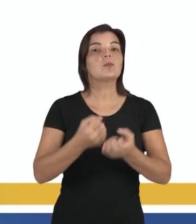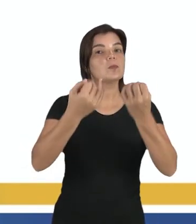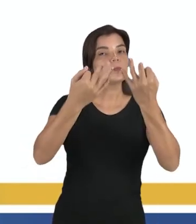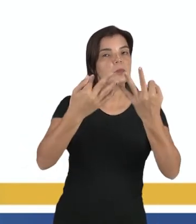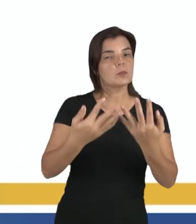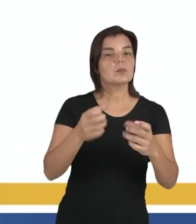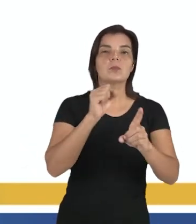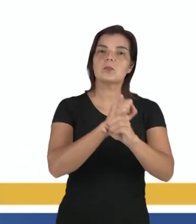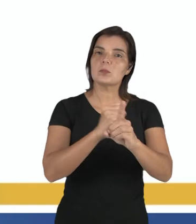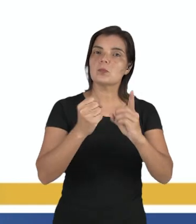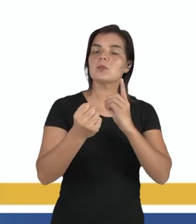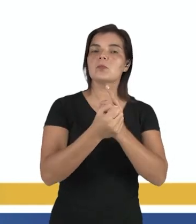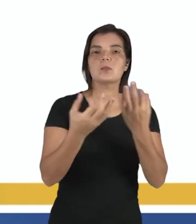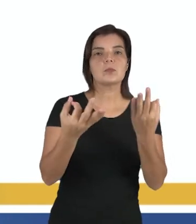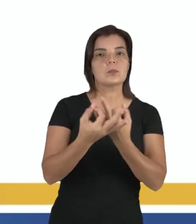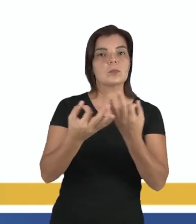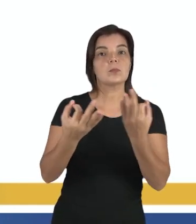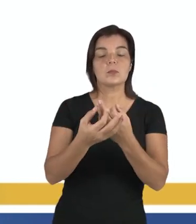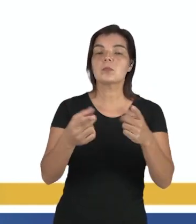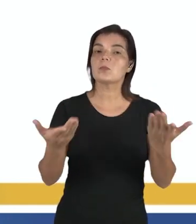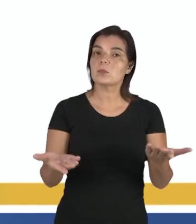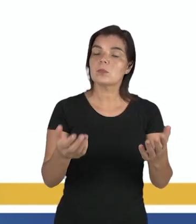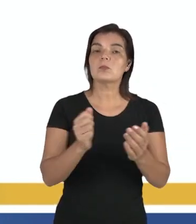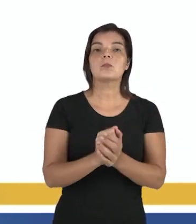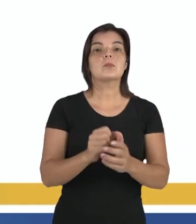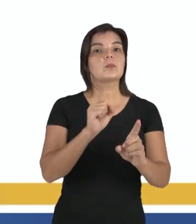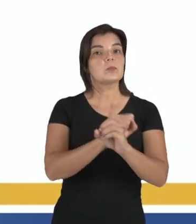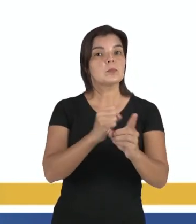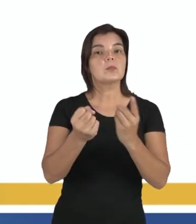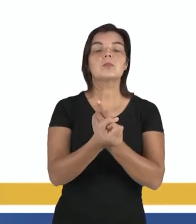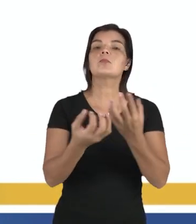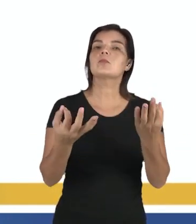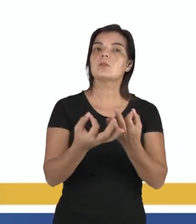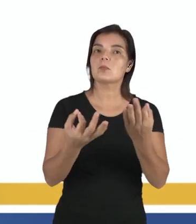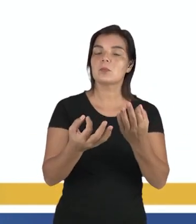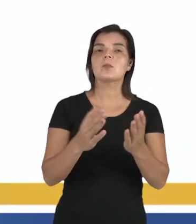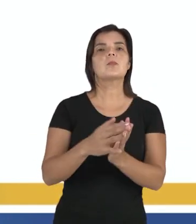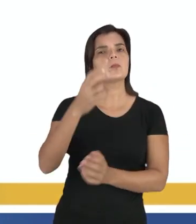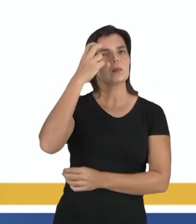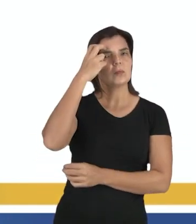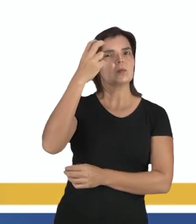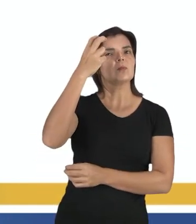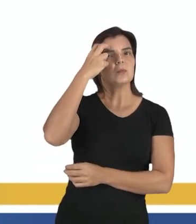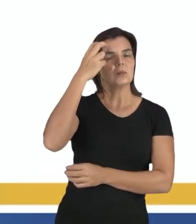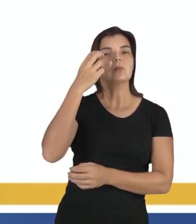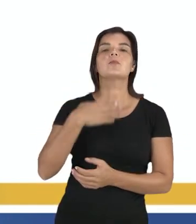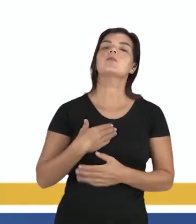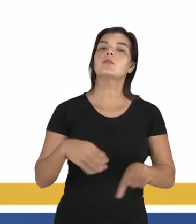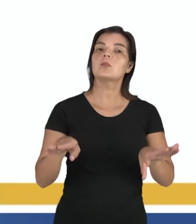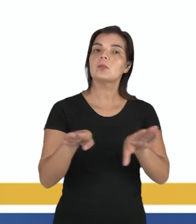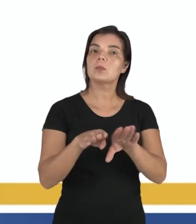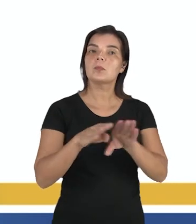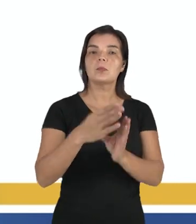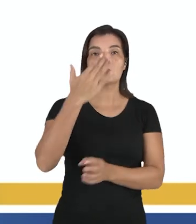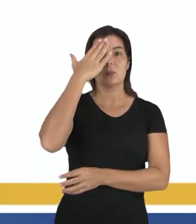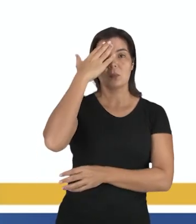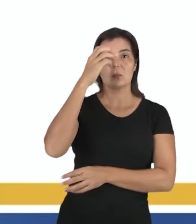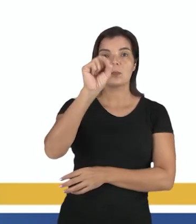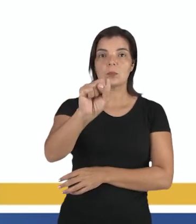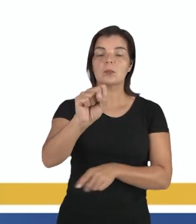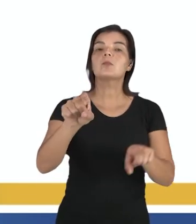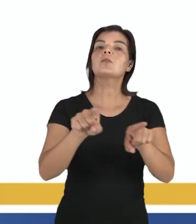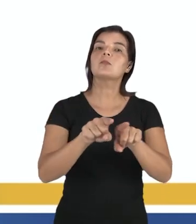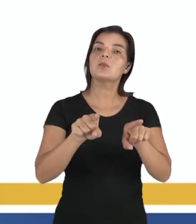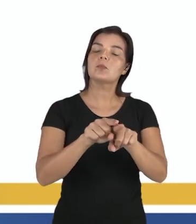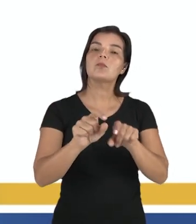concebe uma sociedade perfeita, e nessa sociedade perfeita, há sábios na casa de Salomão, que detêm o conhecimento,